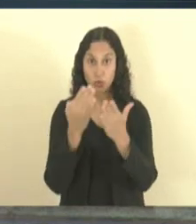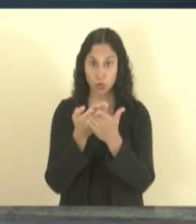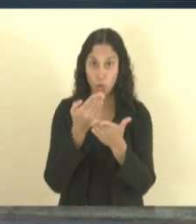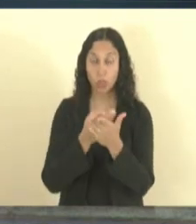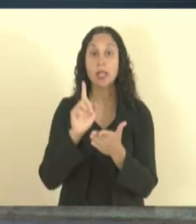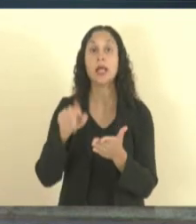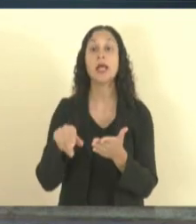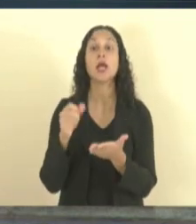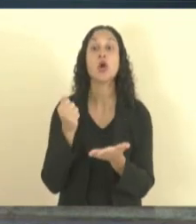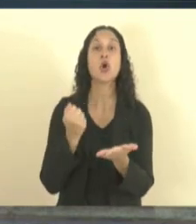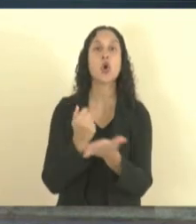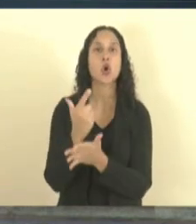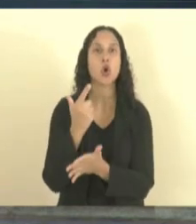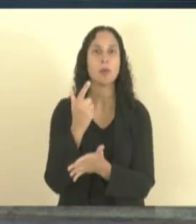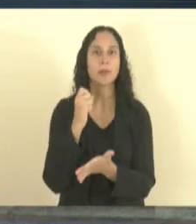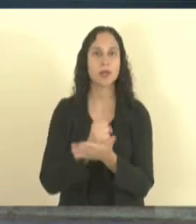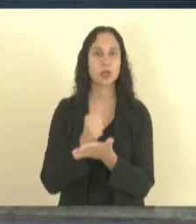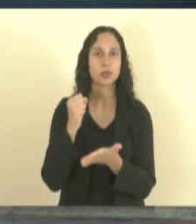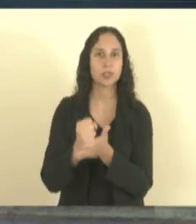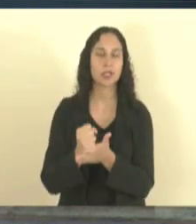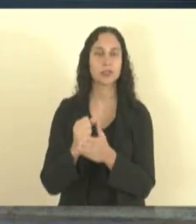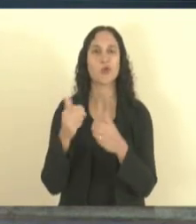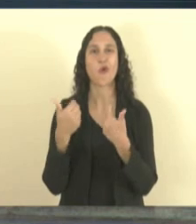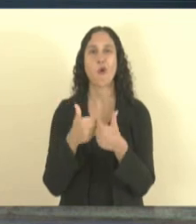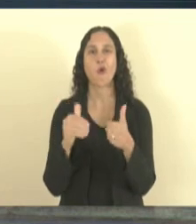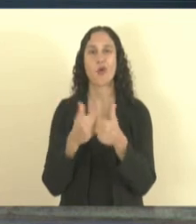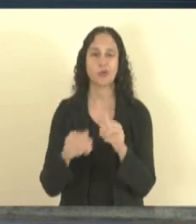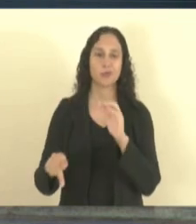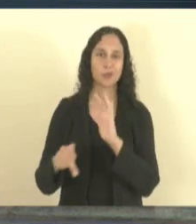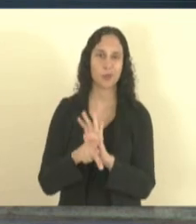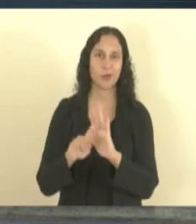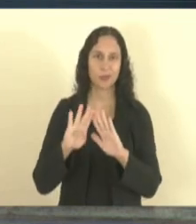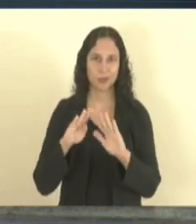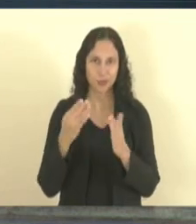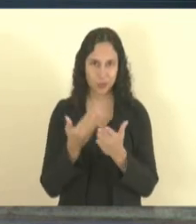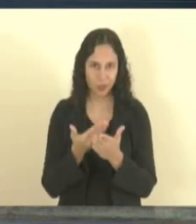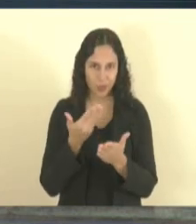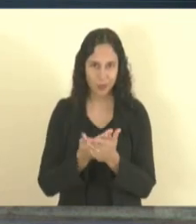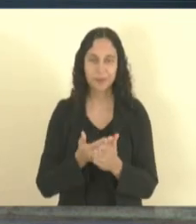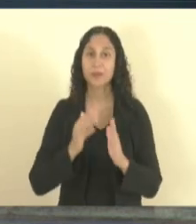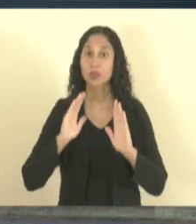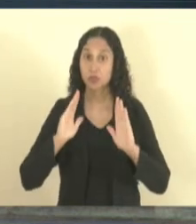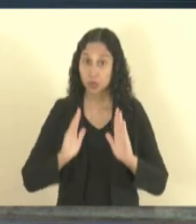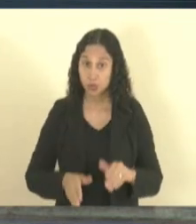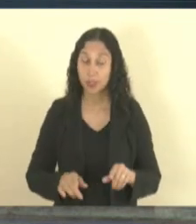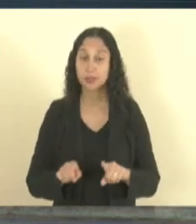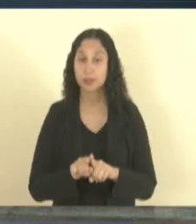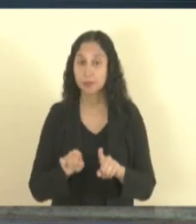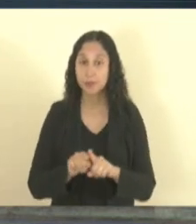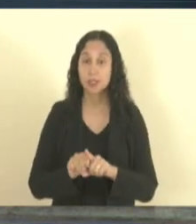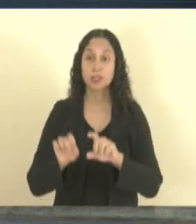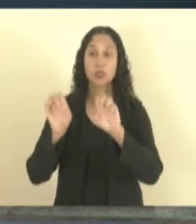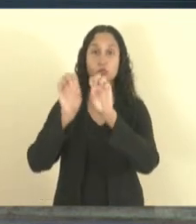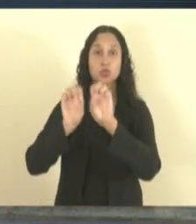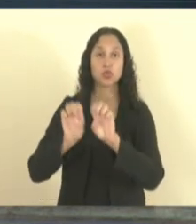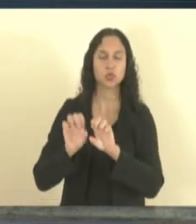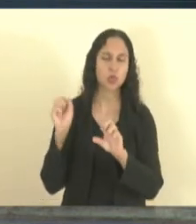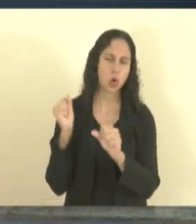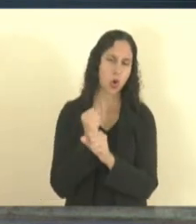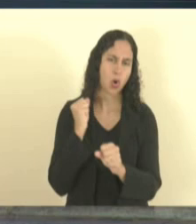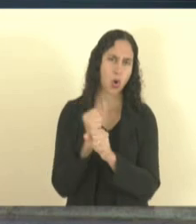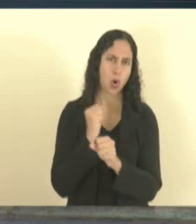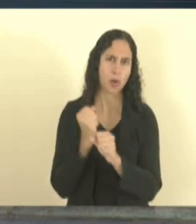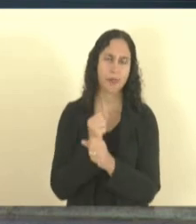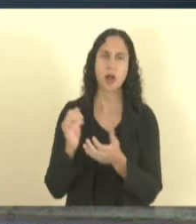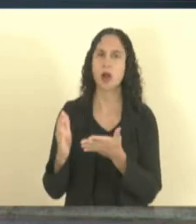estamos desenvolvendo um projeto com o estado do PRODEP e algumas obras a gente já está atuando aqui